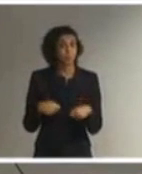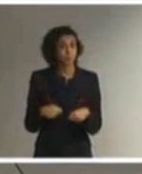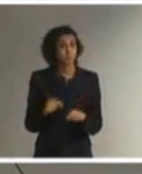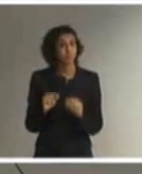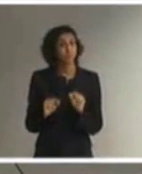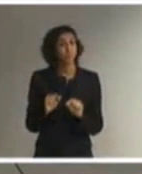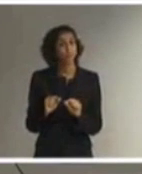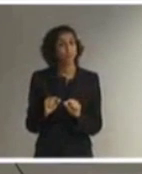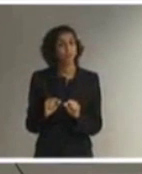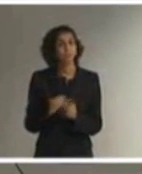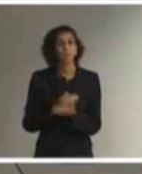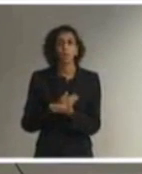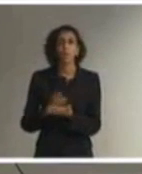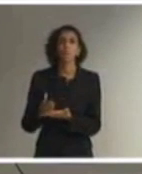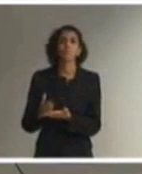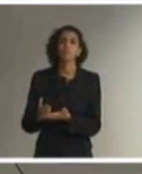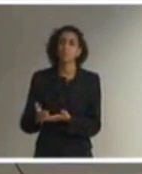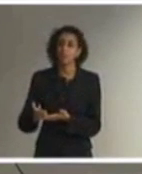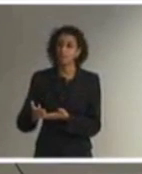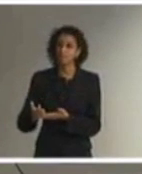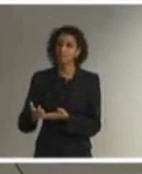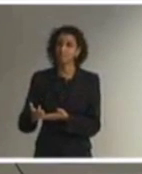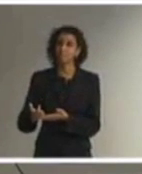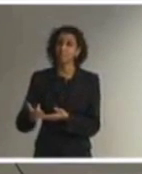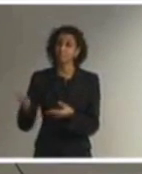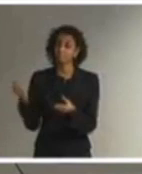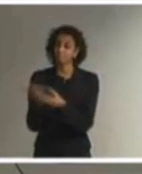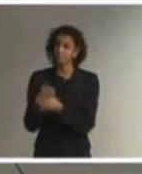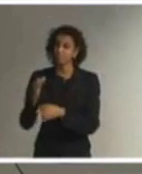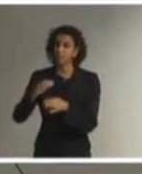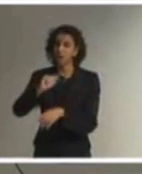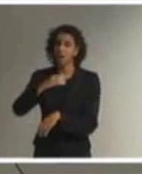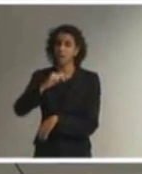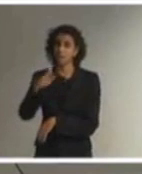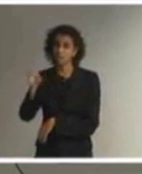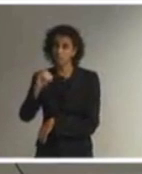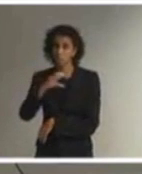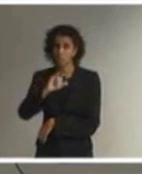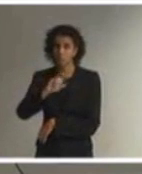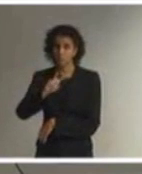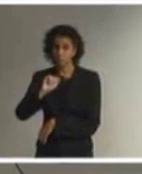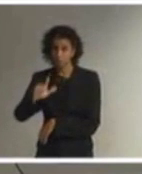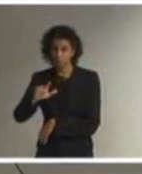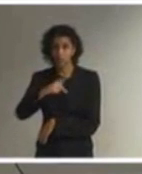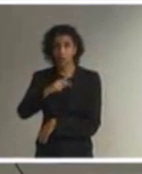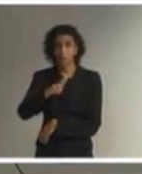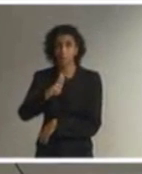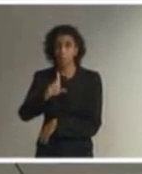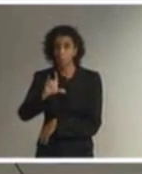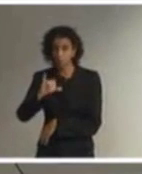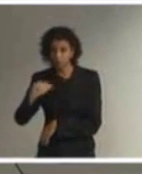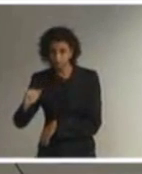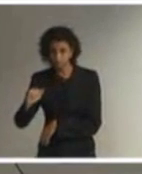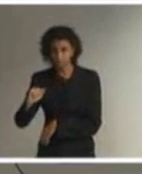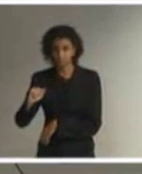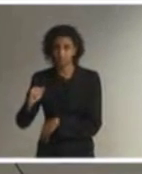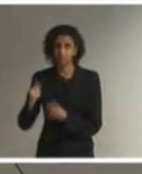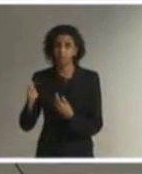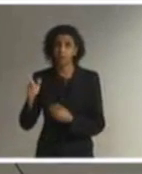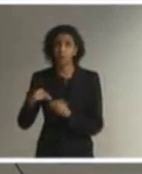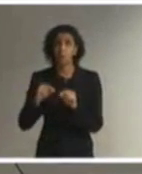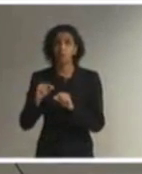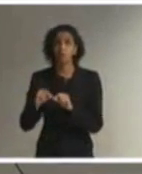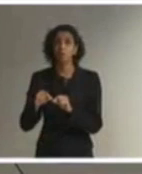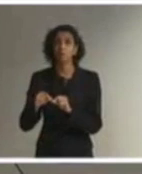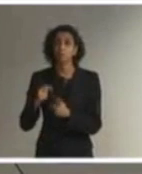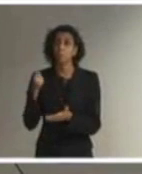tentarmos judicialmente a chamada ação civil pública e é uma ação civil pública é uma ação de